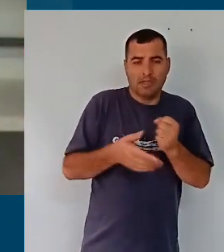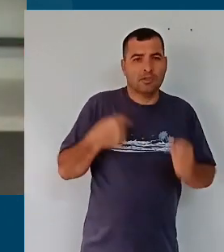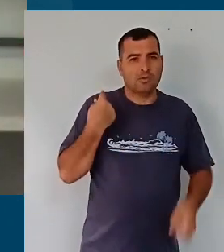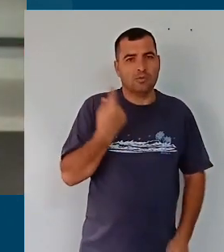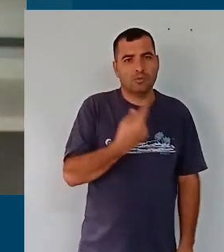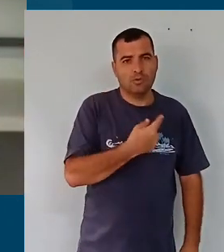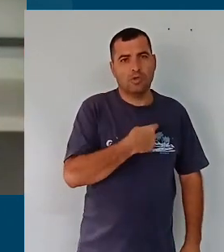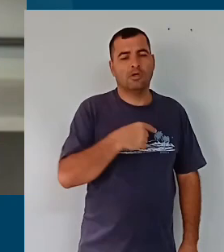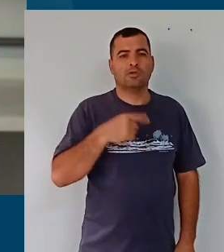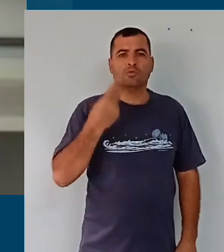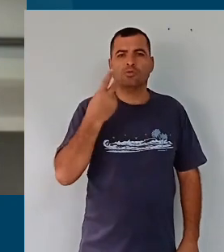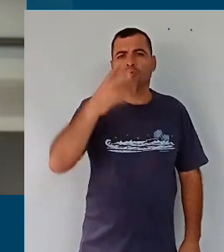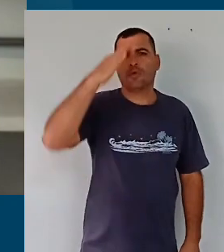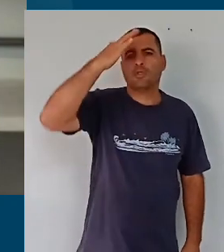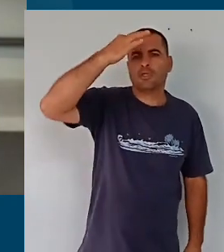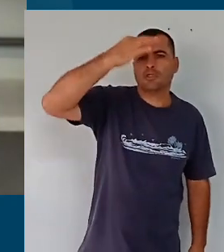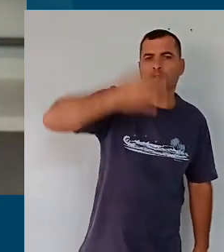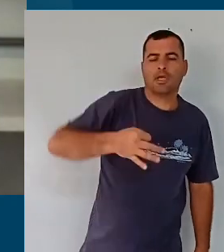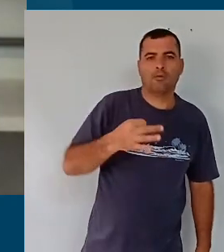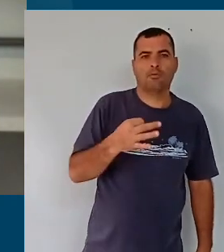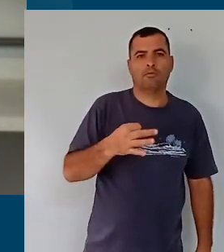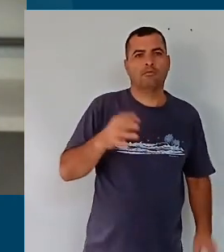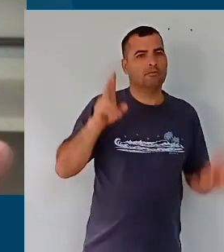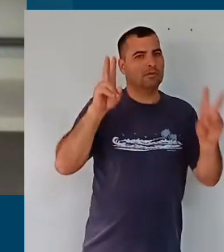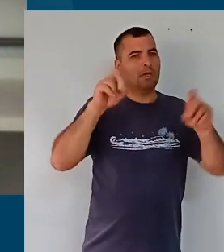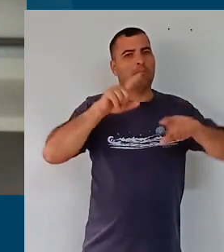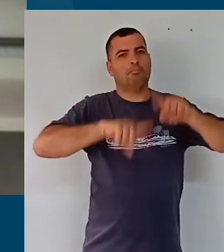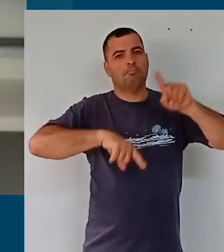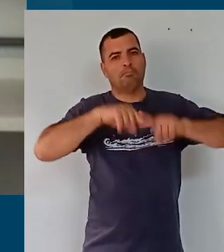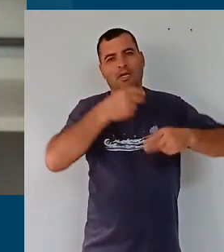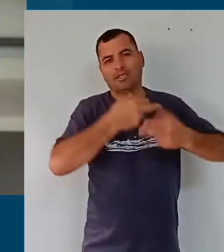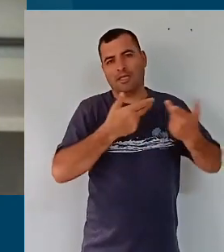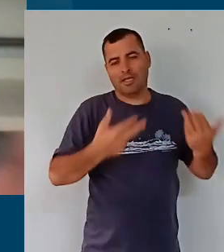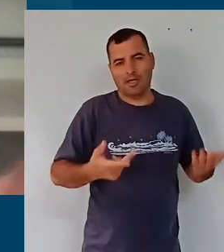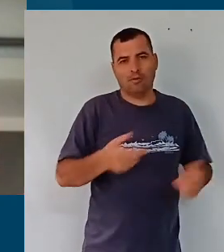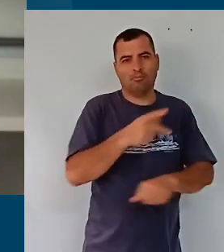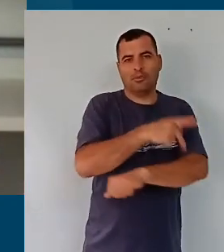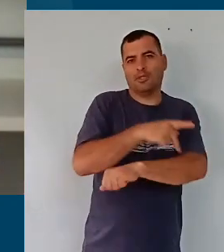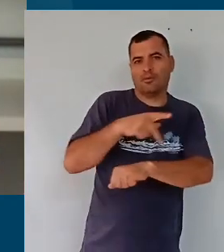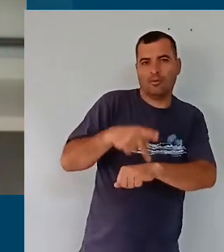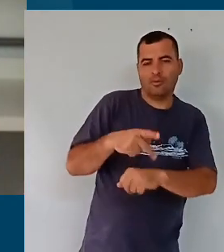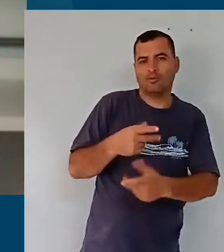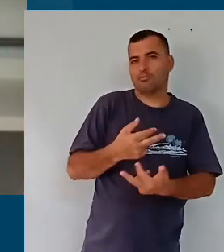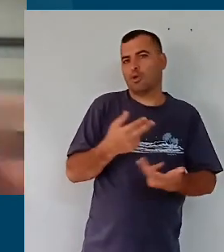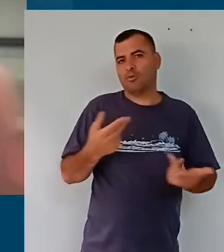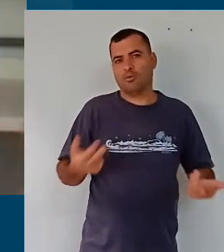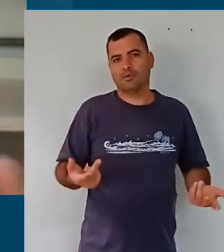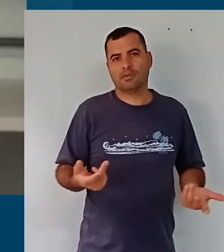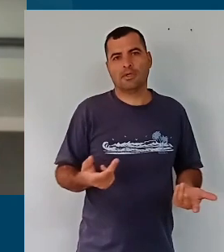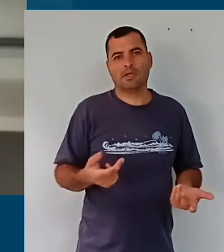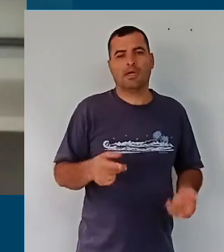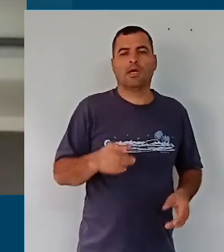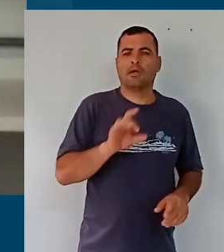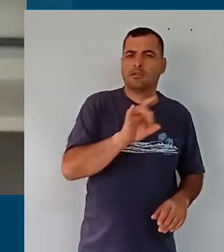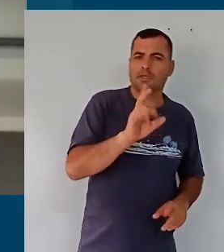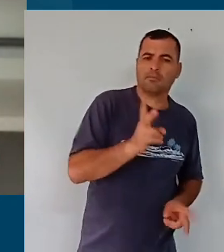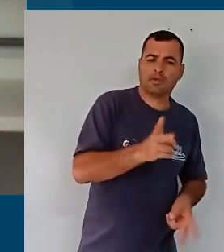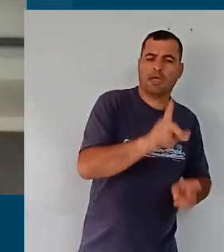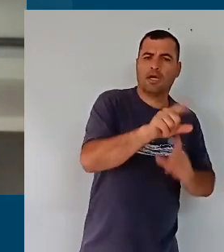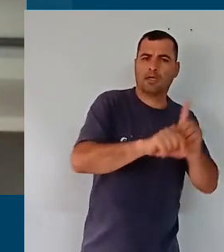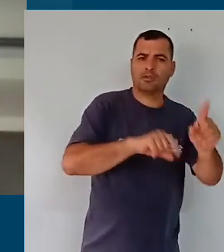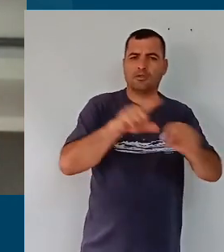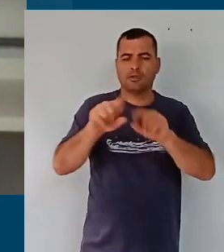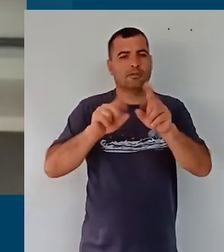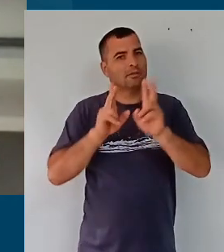para as nossas, para as suas decisões a respeito dos materiais didáticos ou não didáticos que são escolhidos a cada